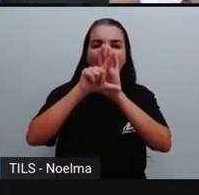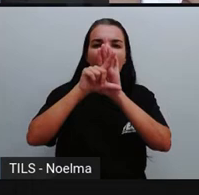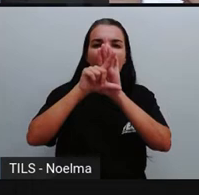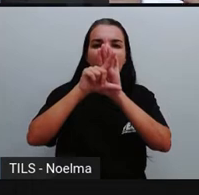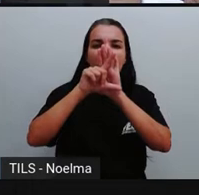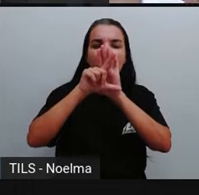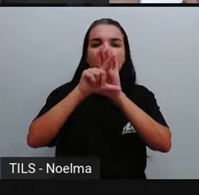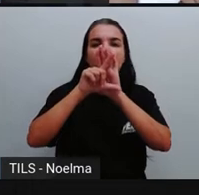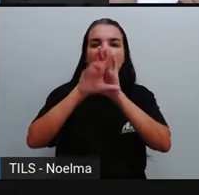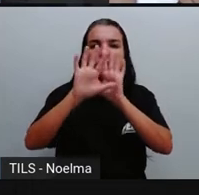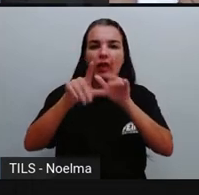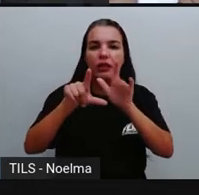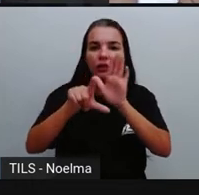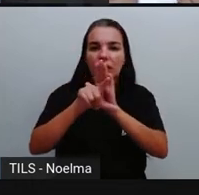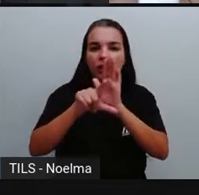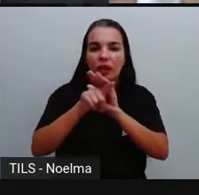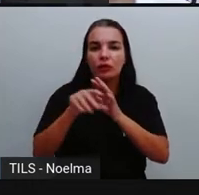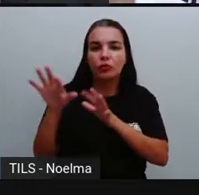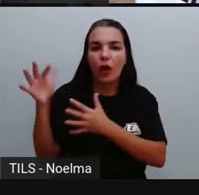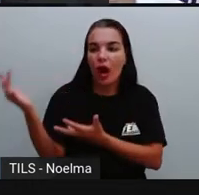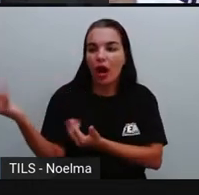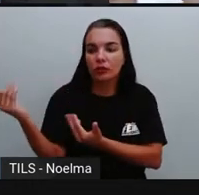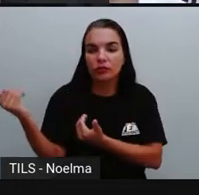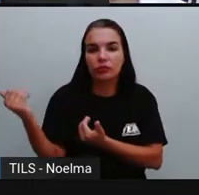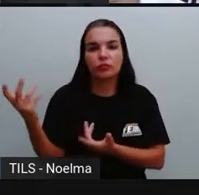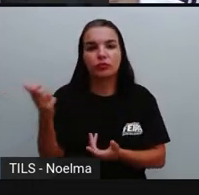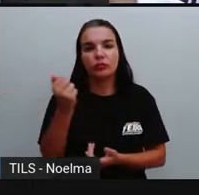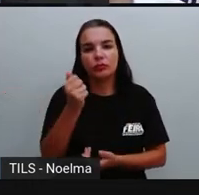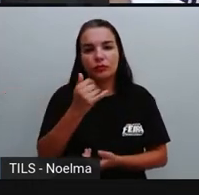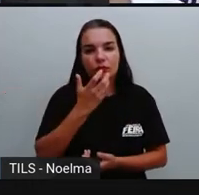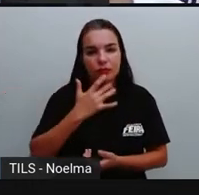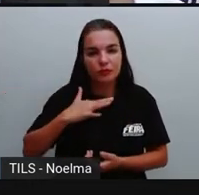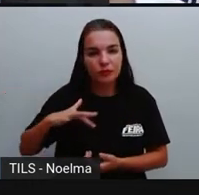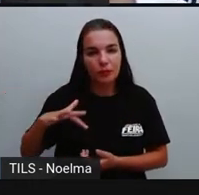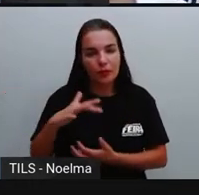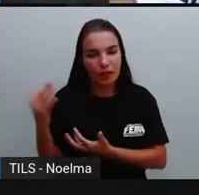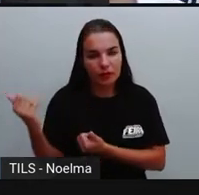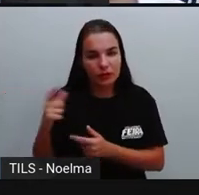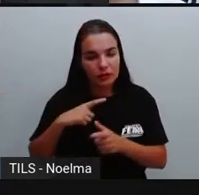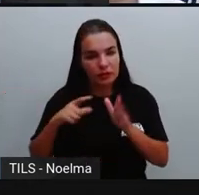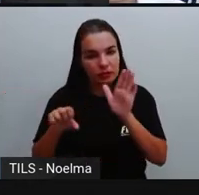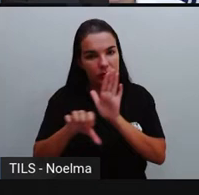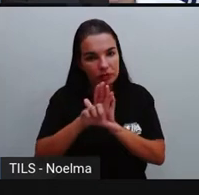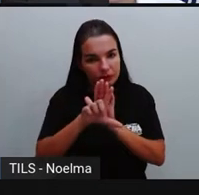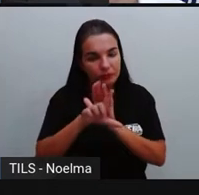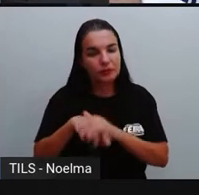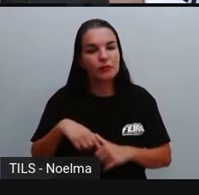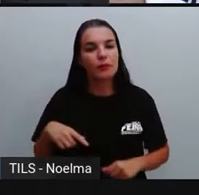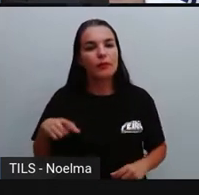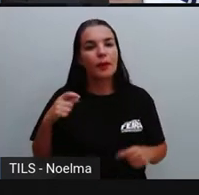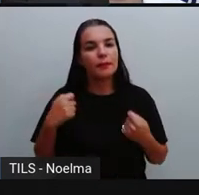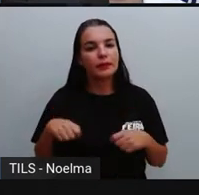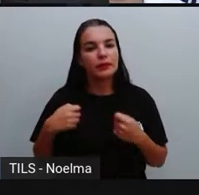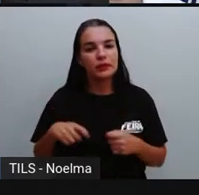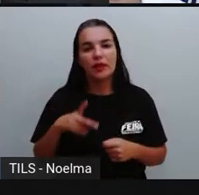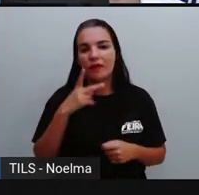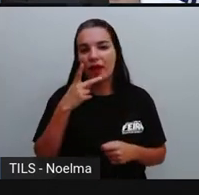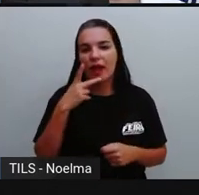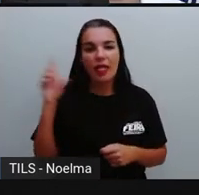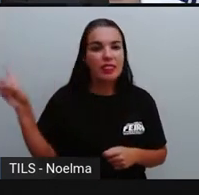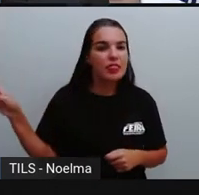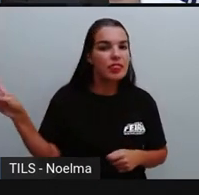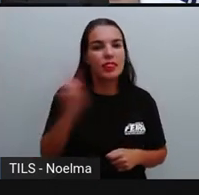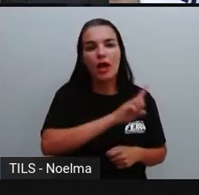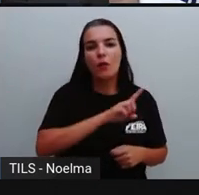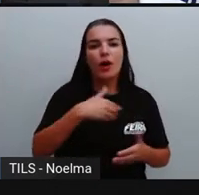Adolescente, no Código Penal, tá? Então, devemos dizer não a qualquer ofensa ou